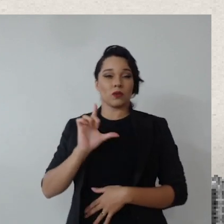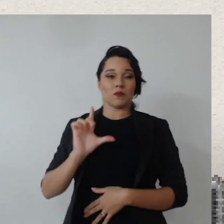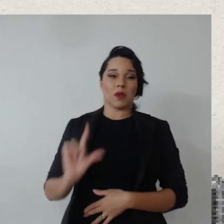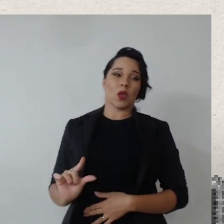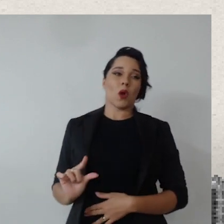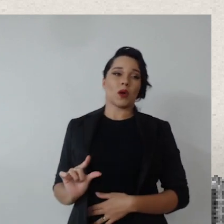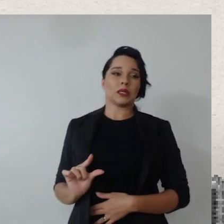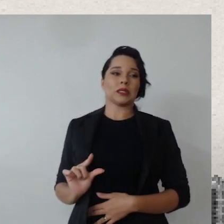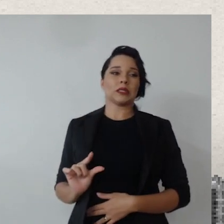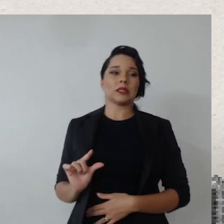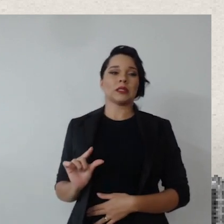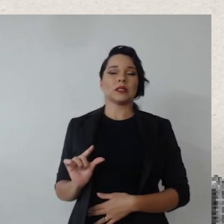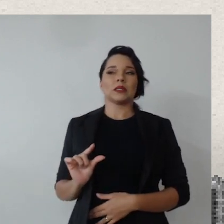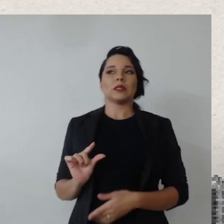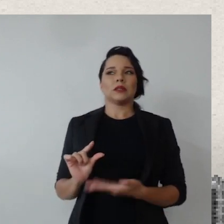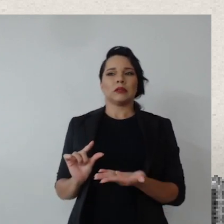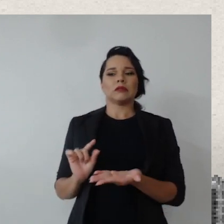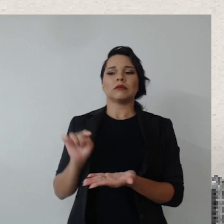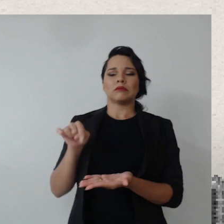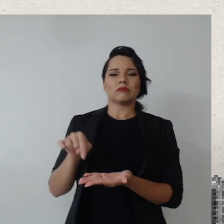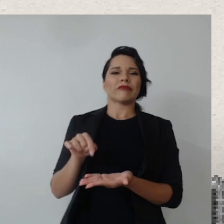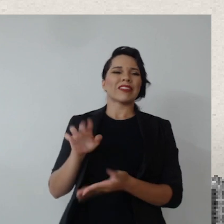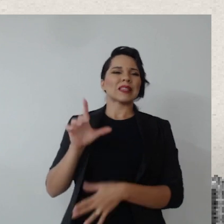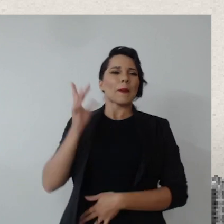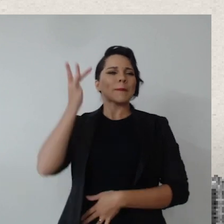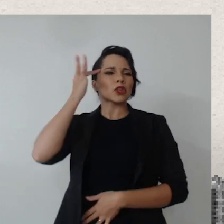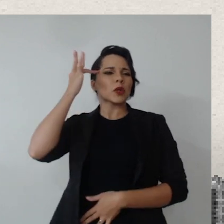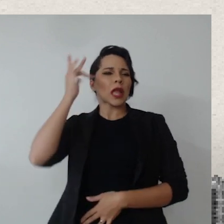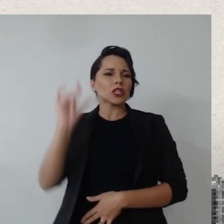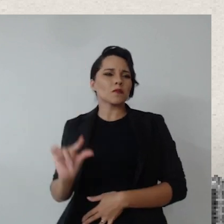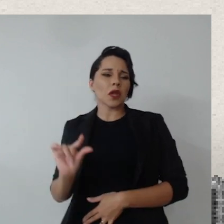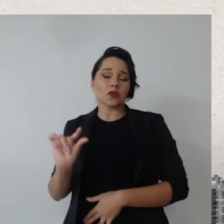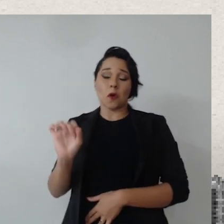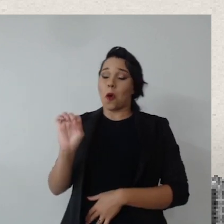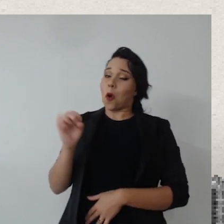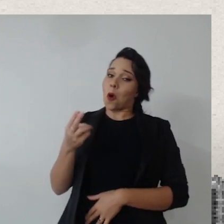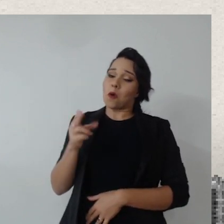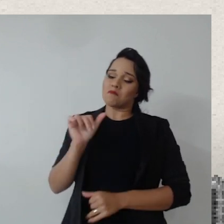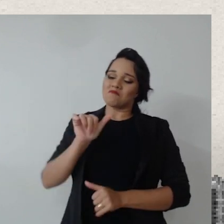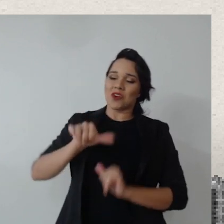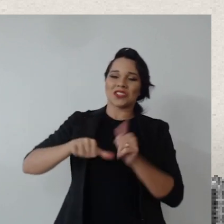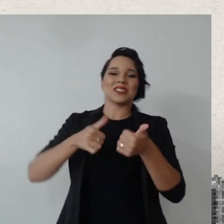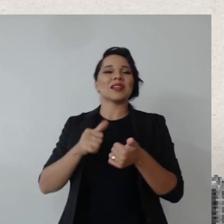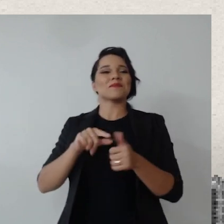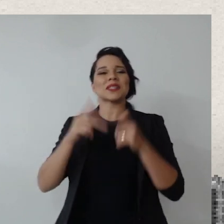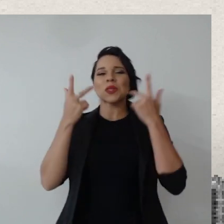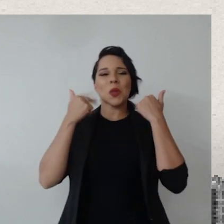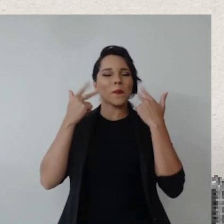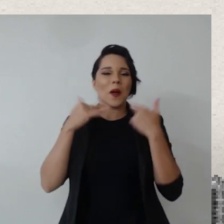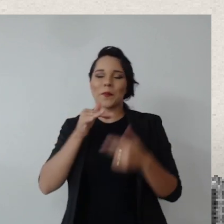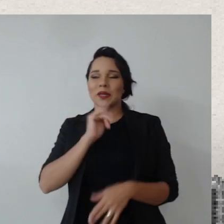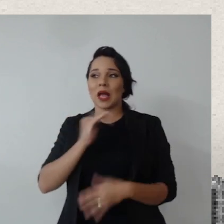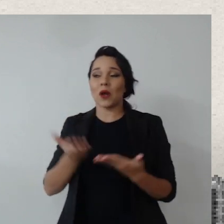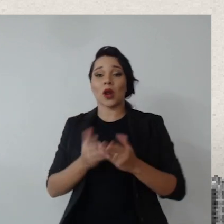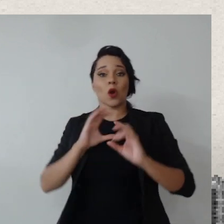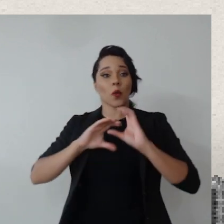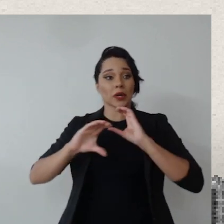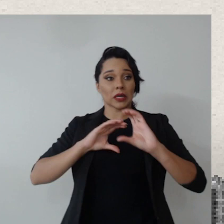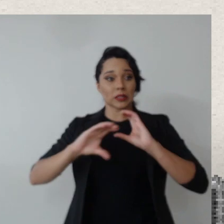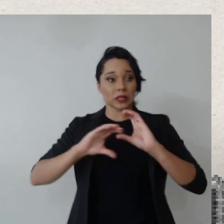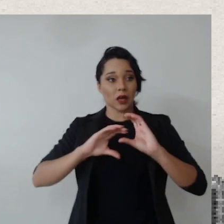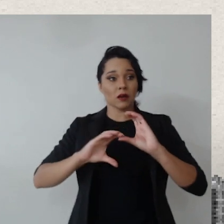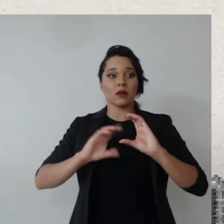menores vão ter menos maturidade, ou não, pode surpreender, mas é natural, então acho que agora a